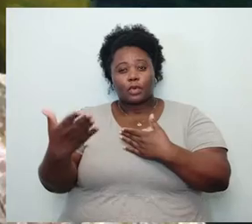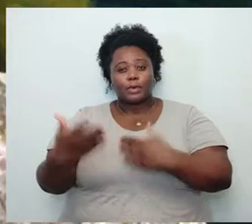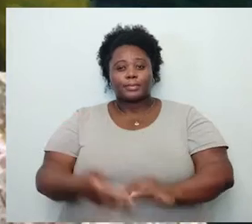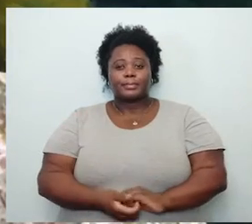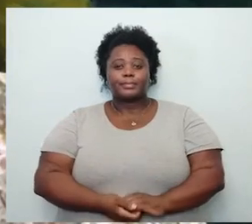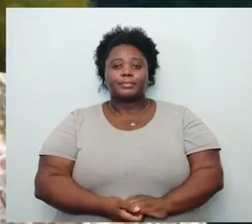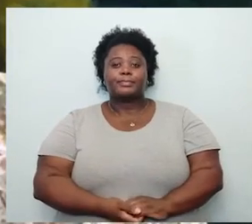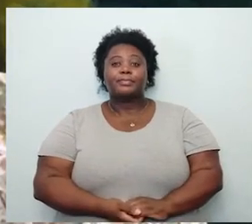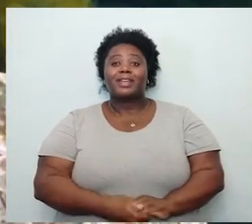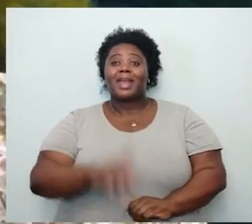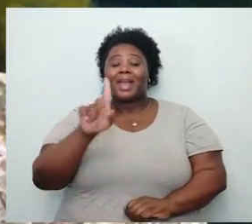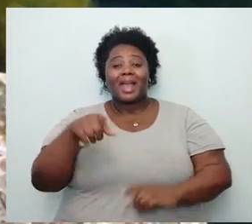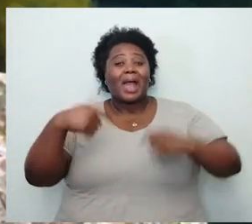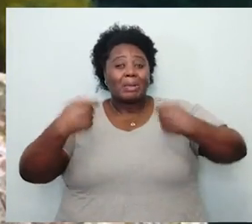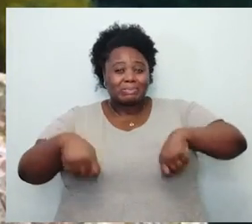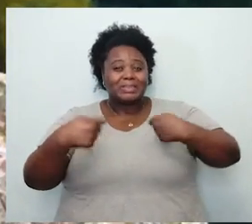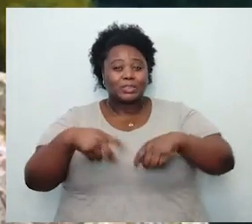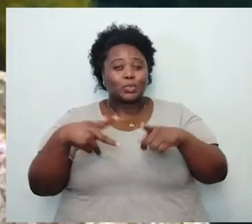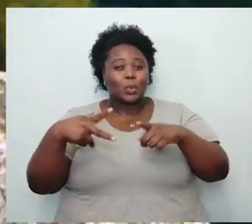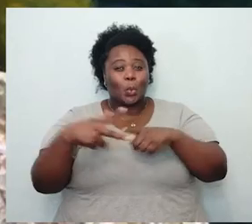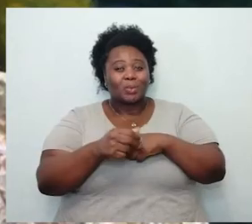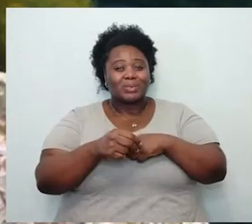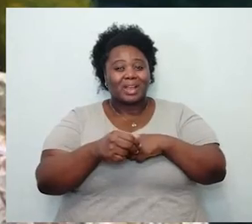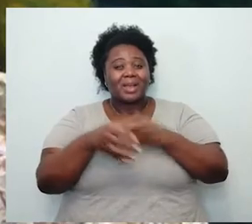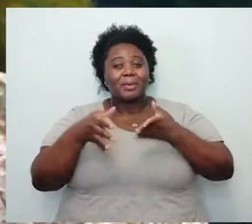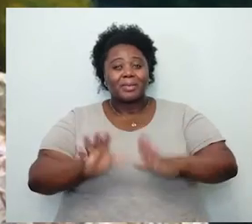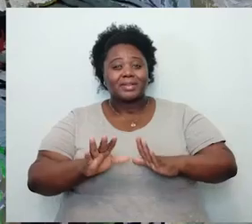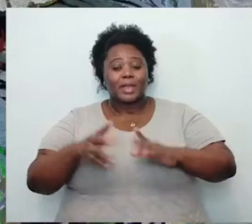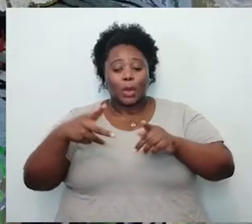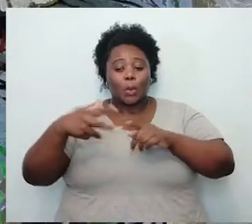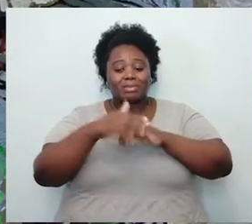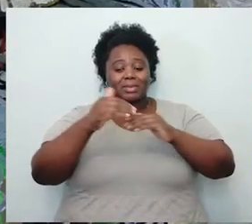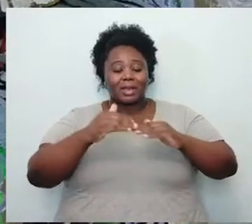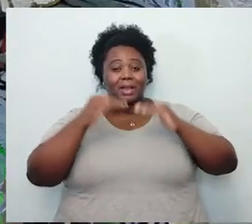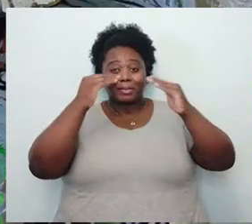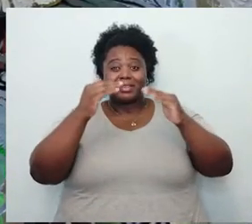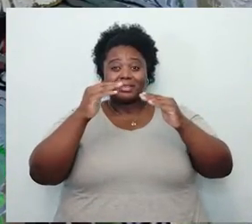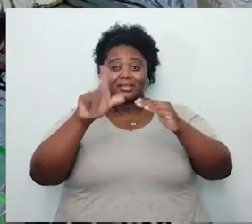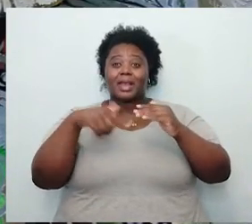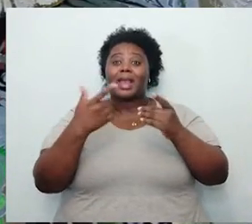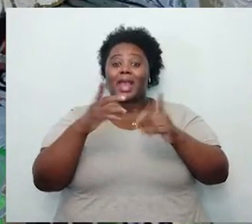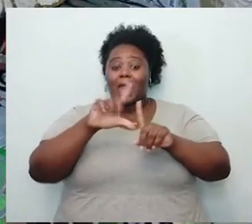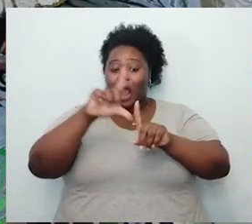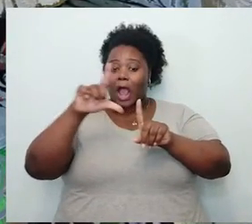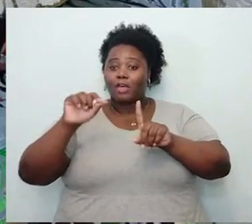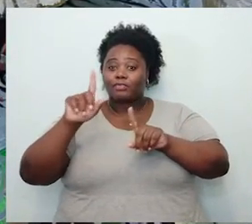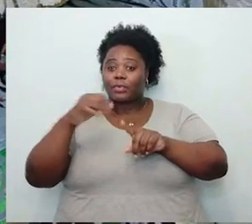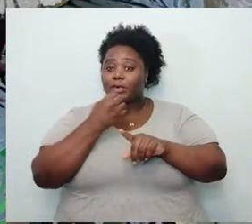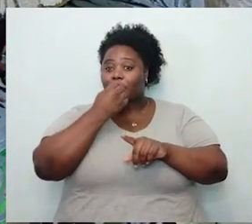É preciso podar para nascer. Cortar para crescer. As folhas são adubação.